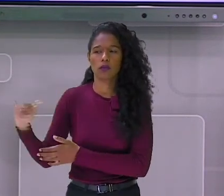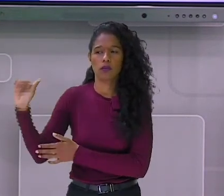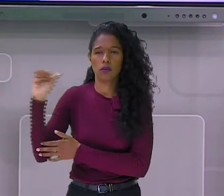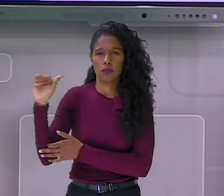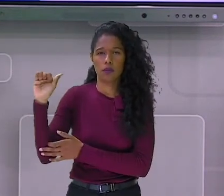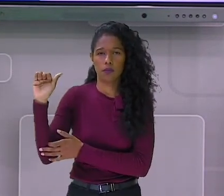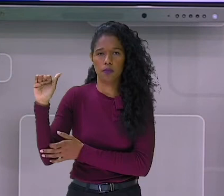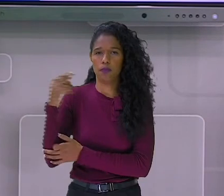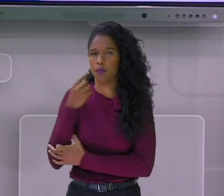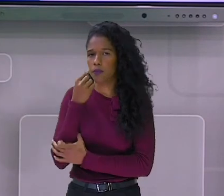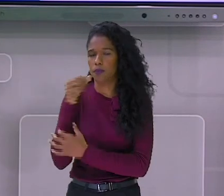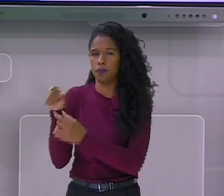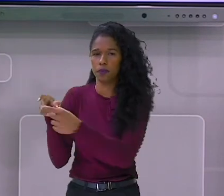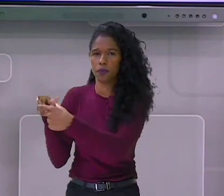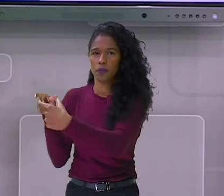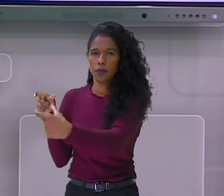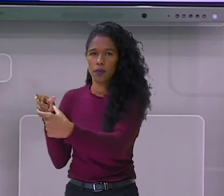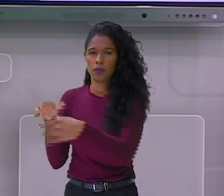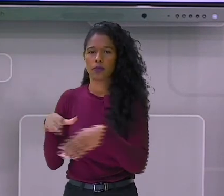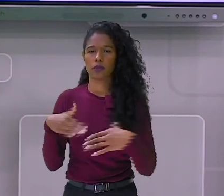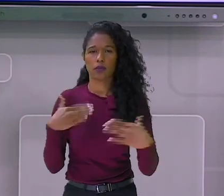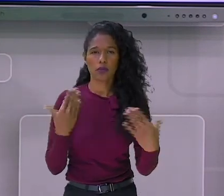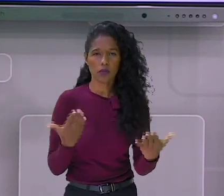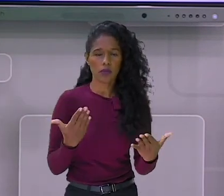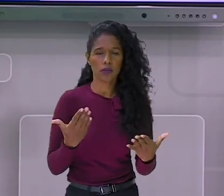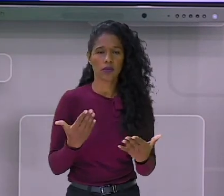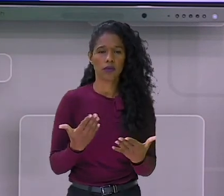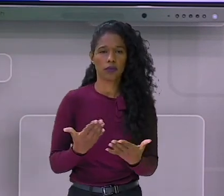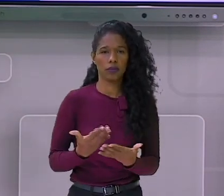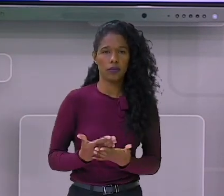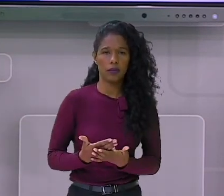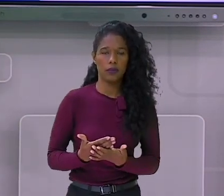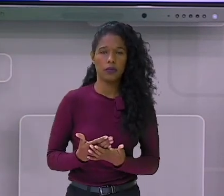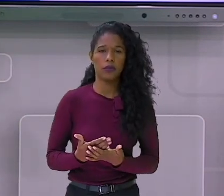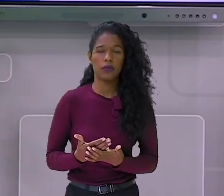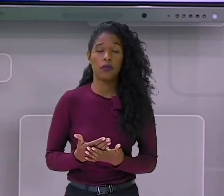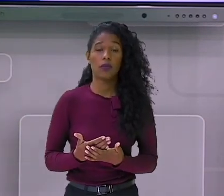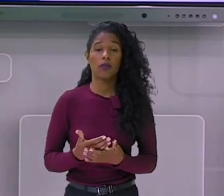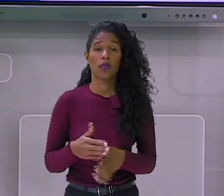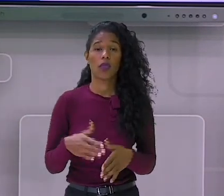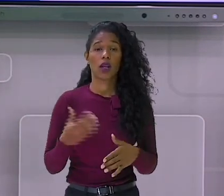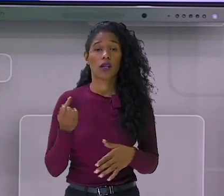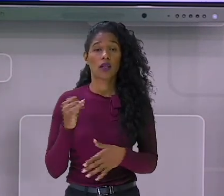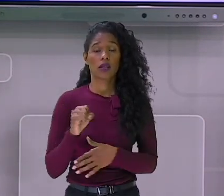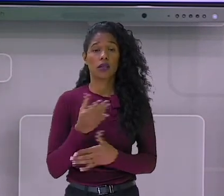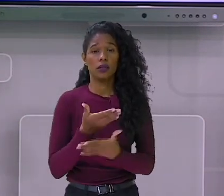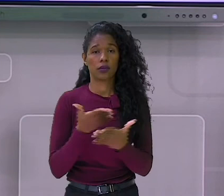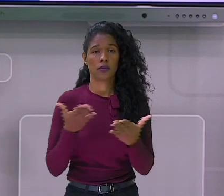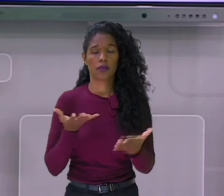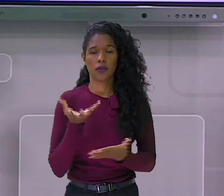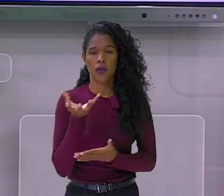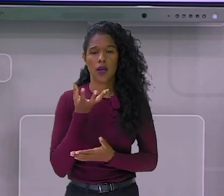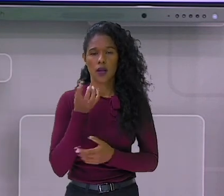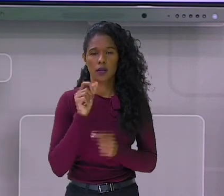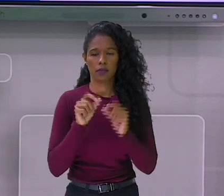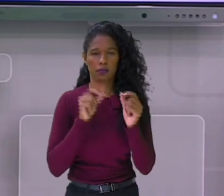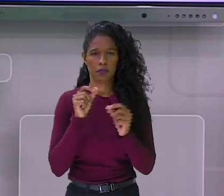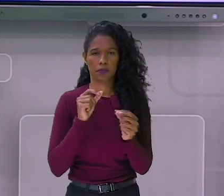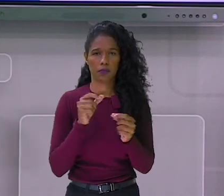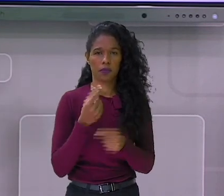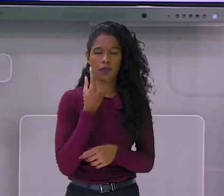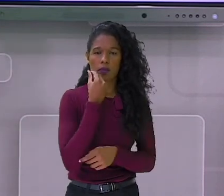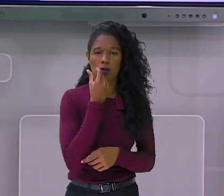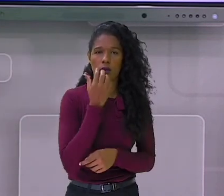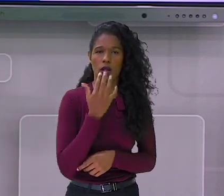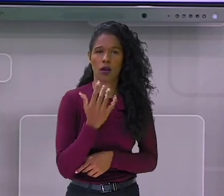maior. Aí seria o crescente. E se você quiser colocar o seu lápis de cor